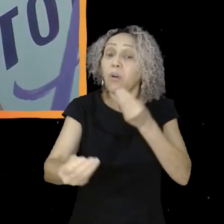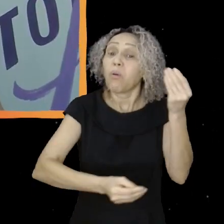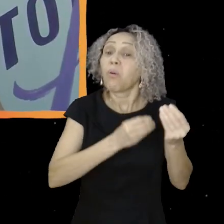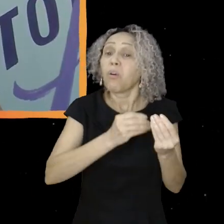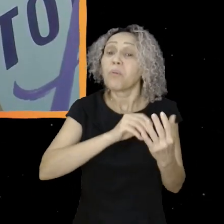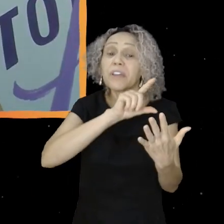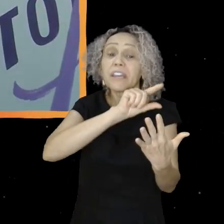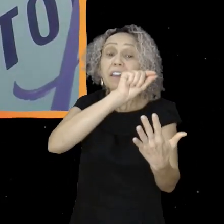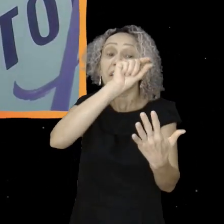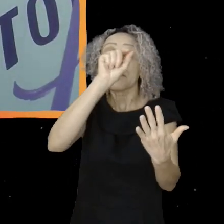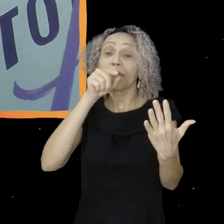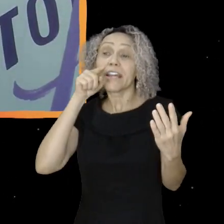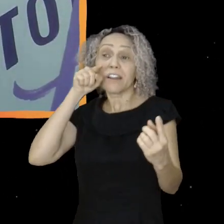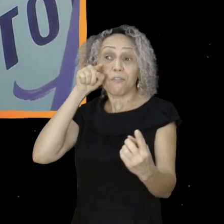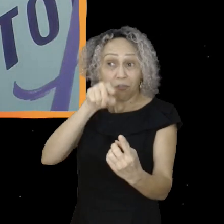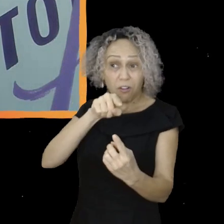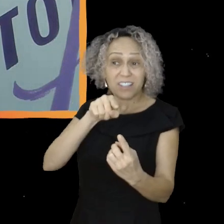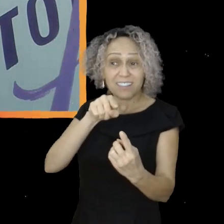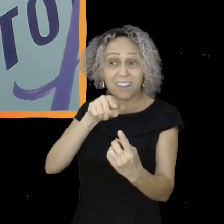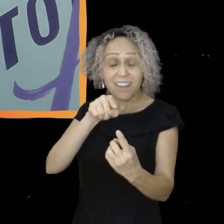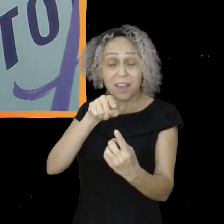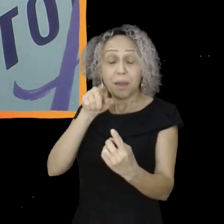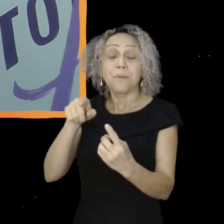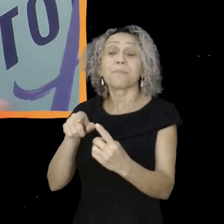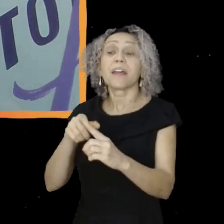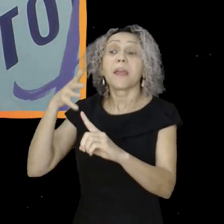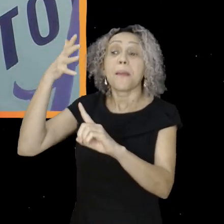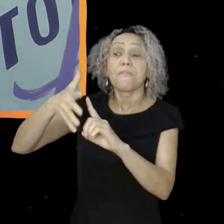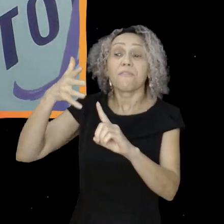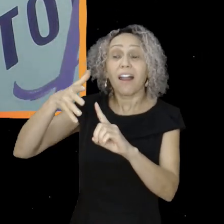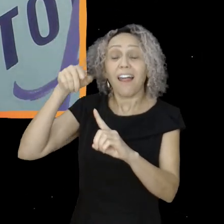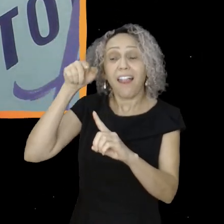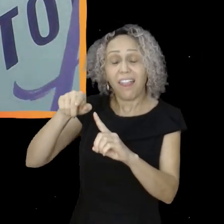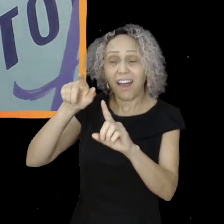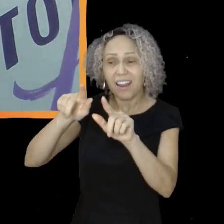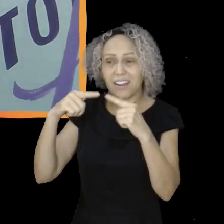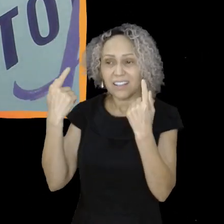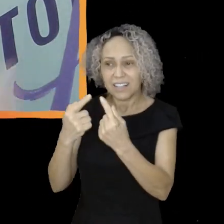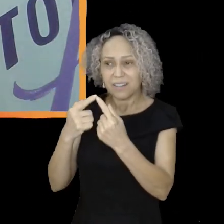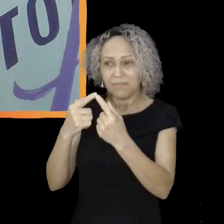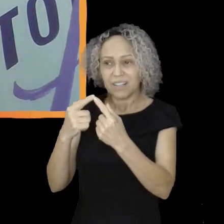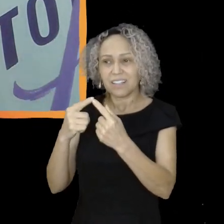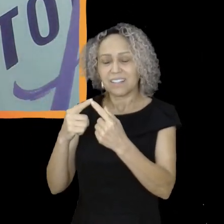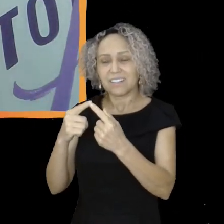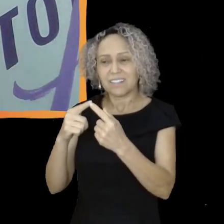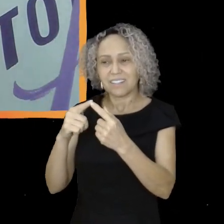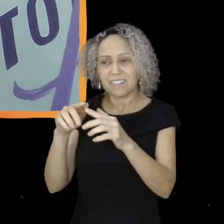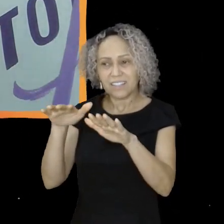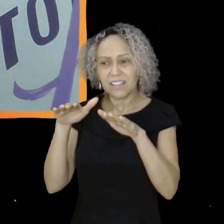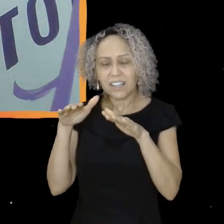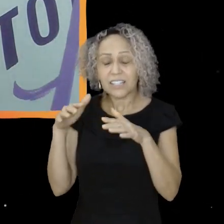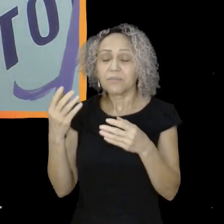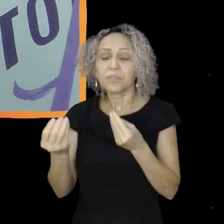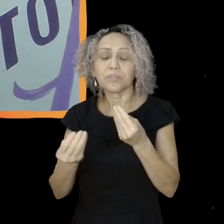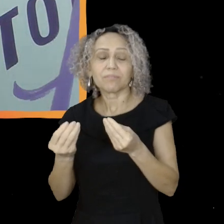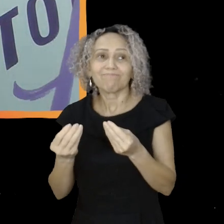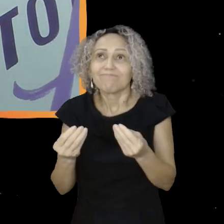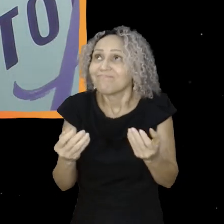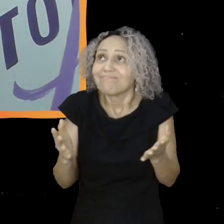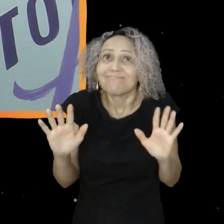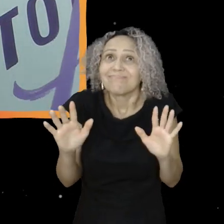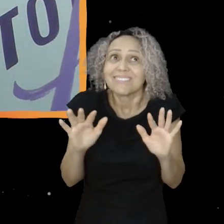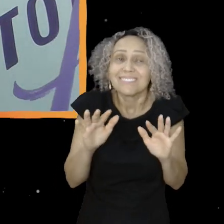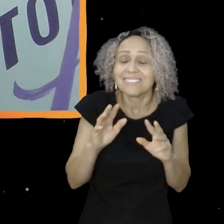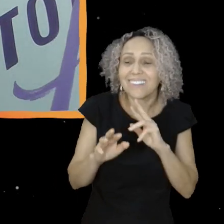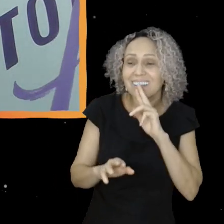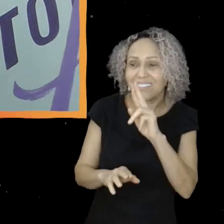engraçada! Porque, assim, é bizarro! Porque não era pra ser eu. Simples assim, não era pra